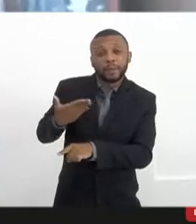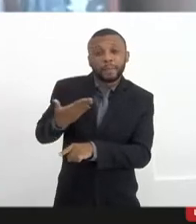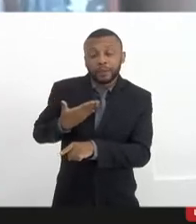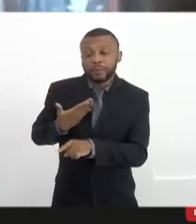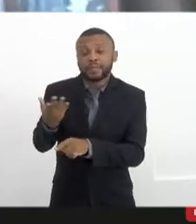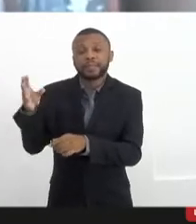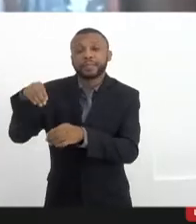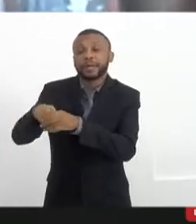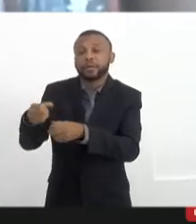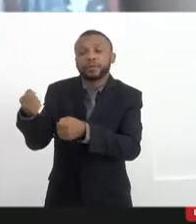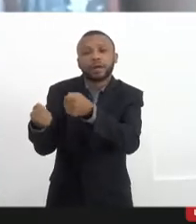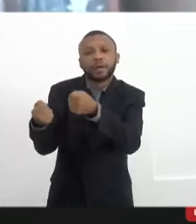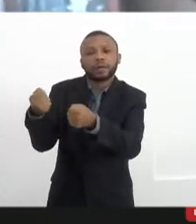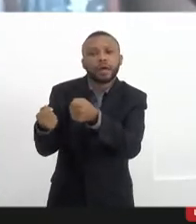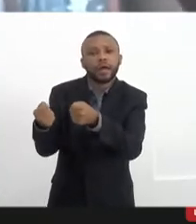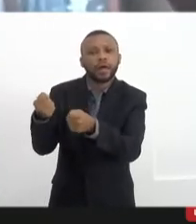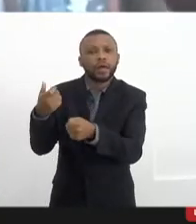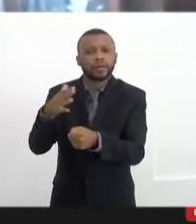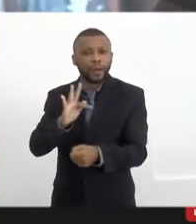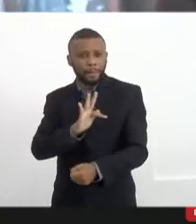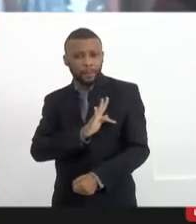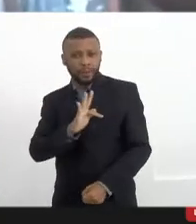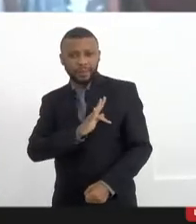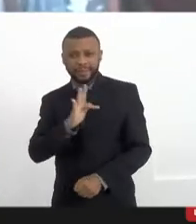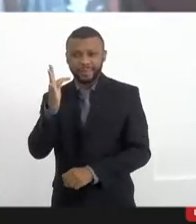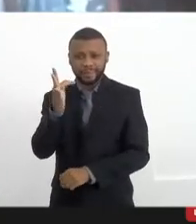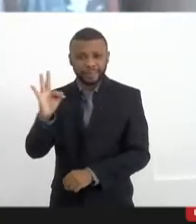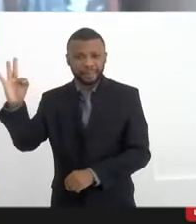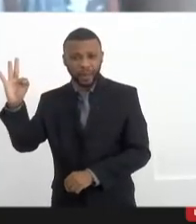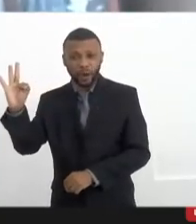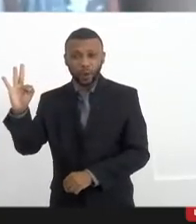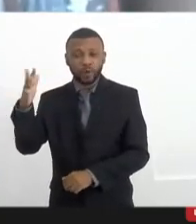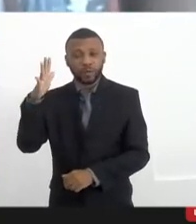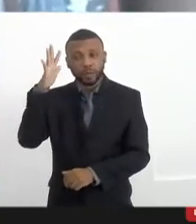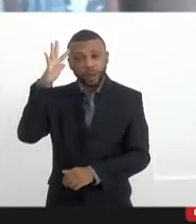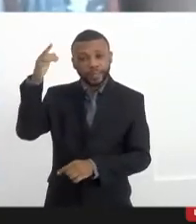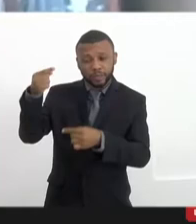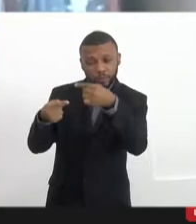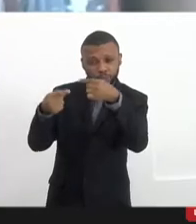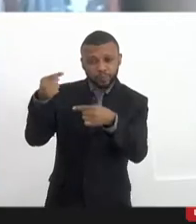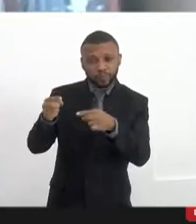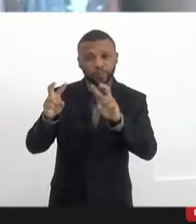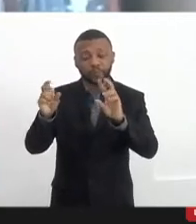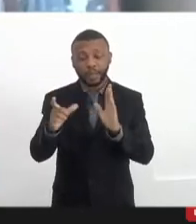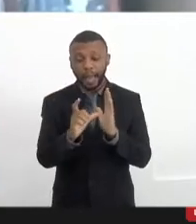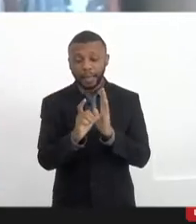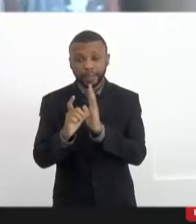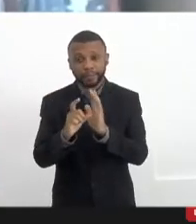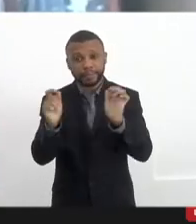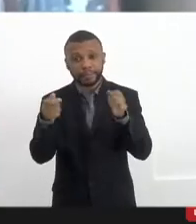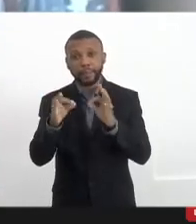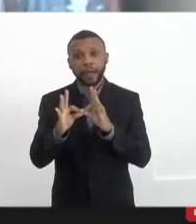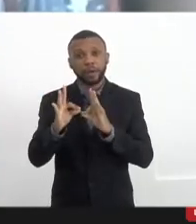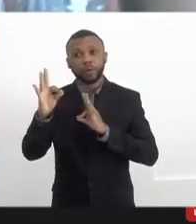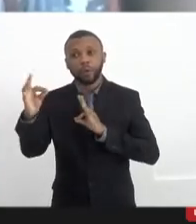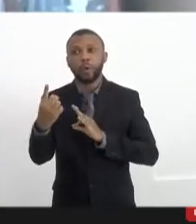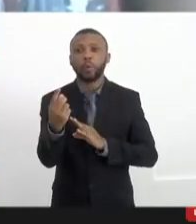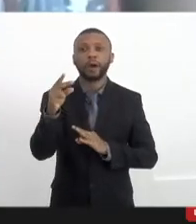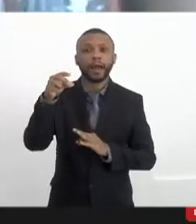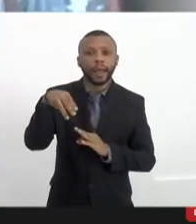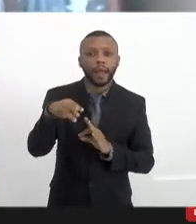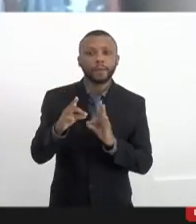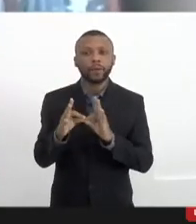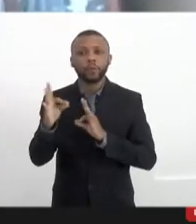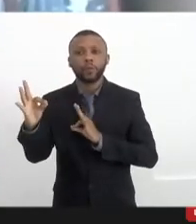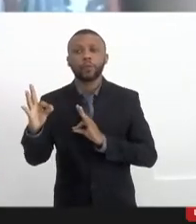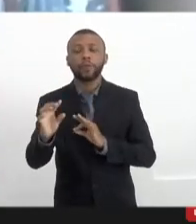discussões era se as antenas das rádios comunitárias podiam alcançar 500 metros, um quilômetro, um quilômetro e meio. Agora, nós temos a internet.